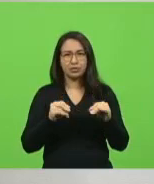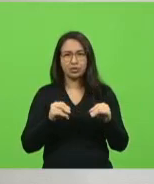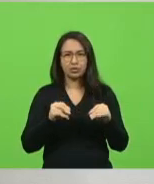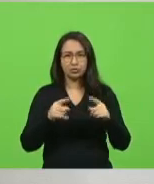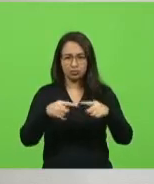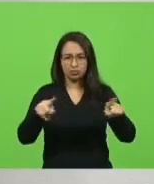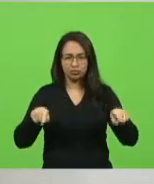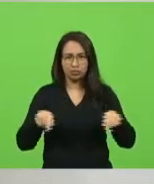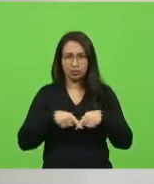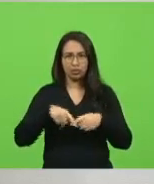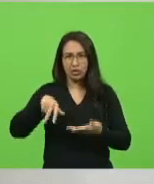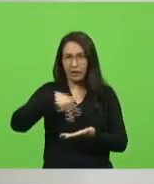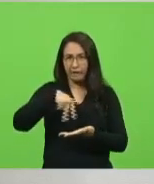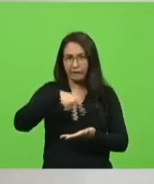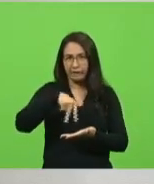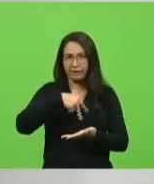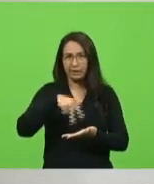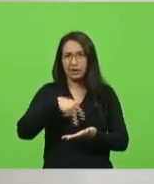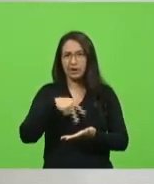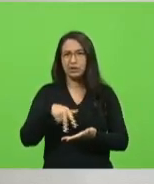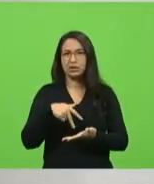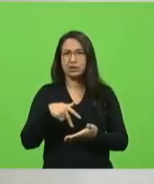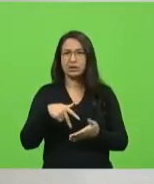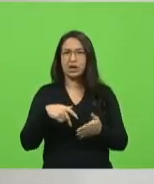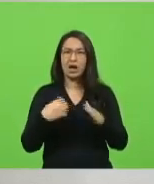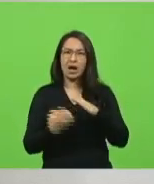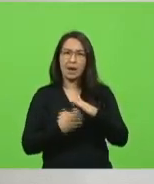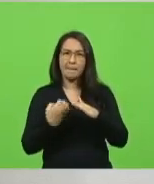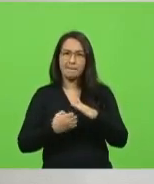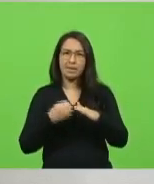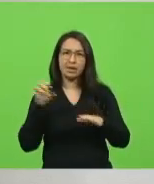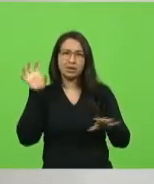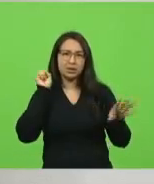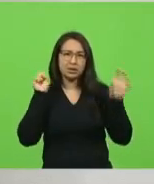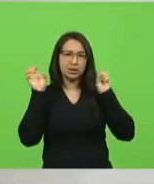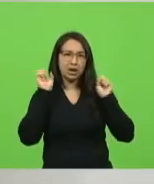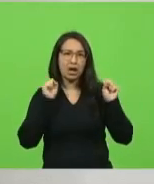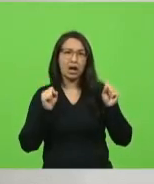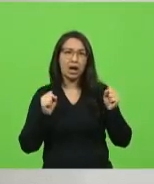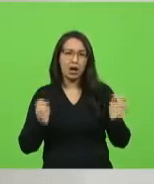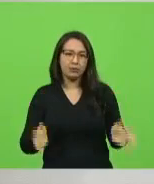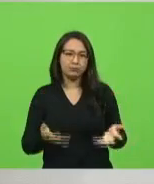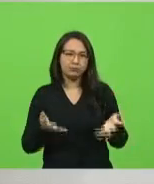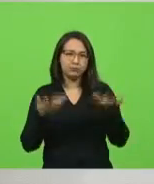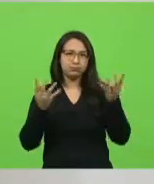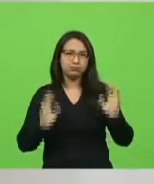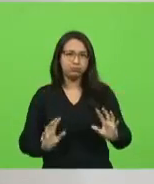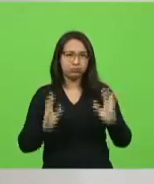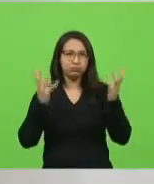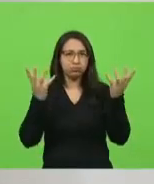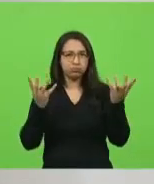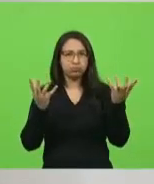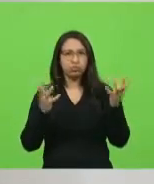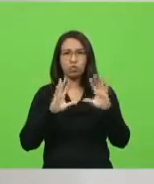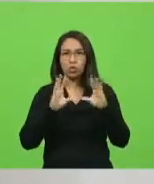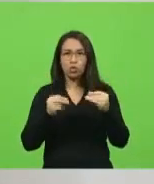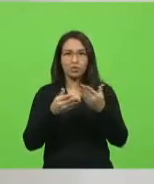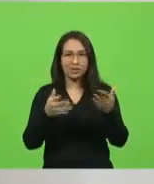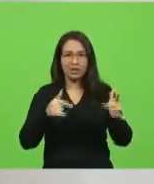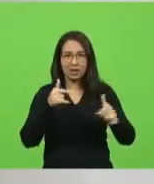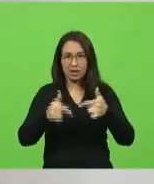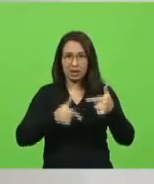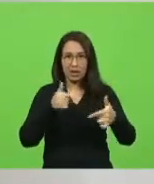de bailes, empresas de sonorização, empresas promotoras de evento, todos os funcionários freelance que